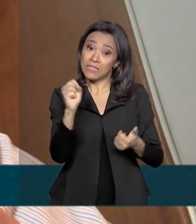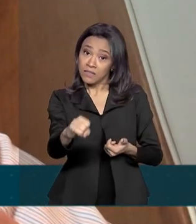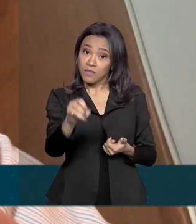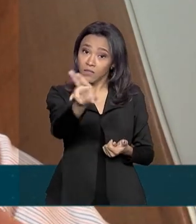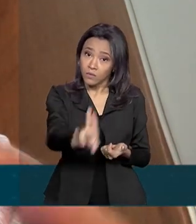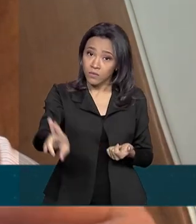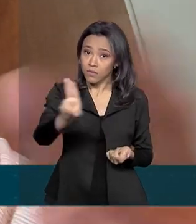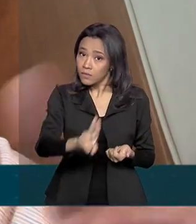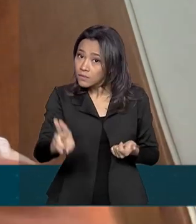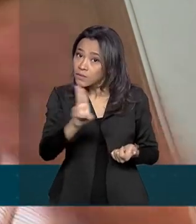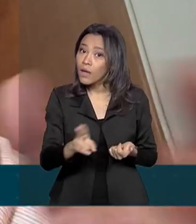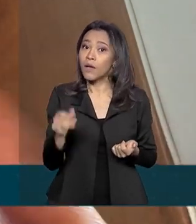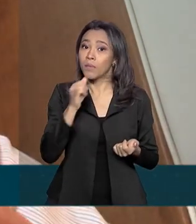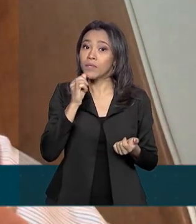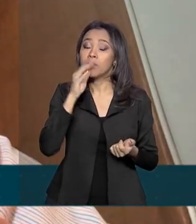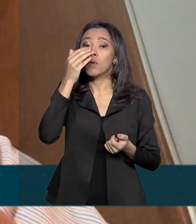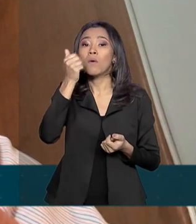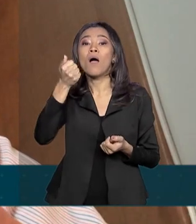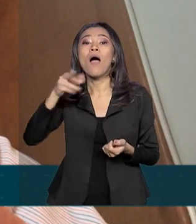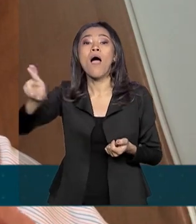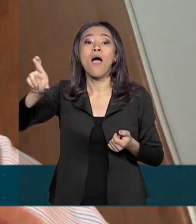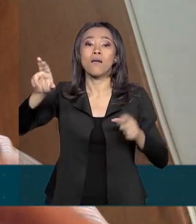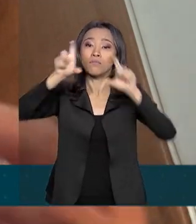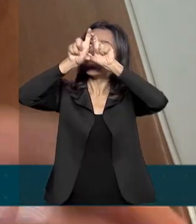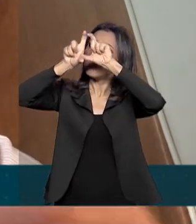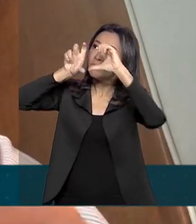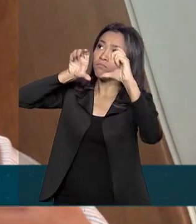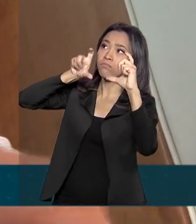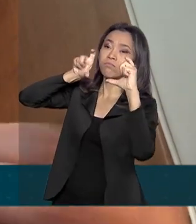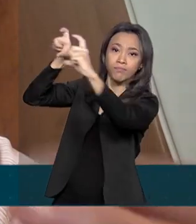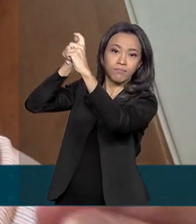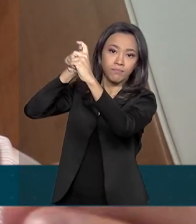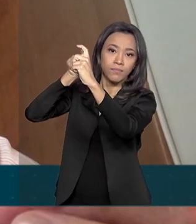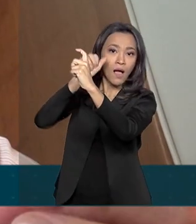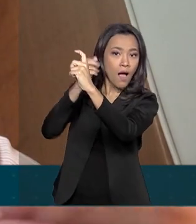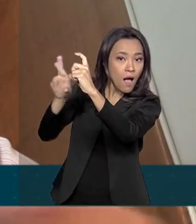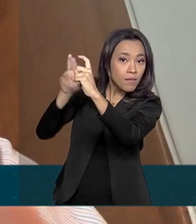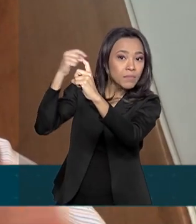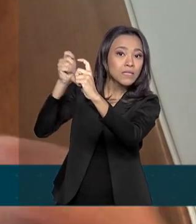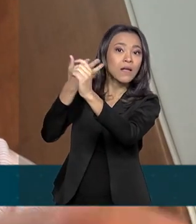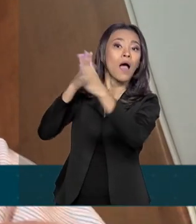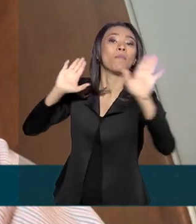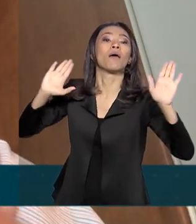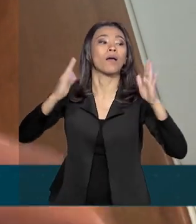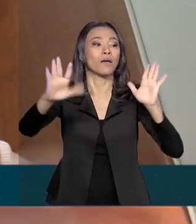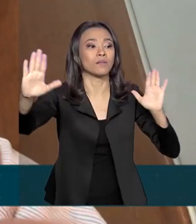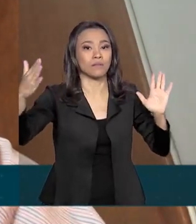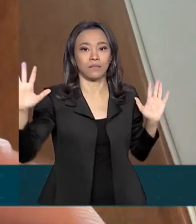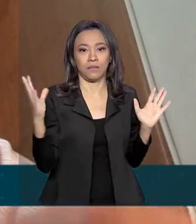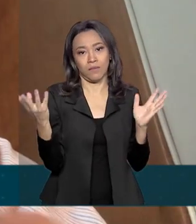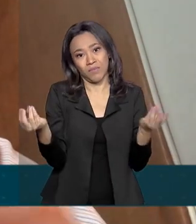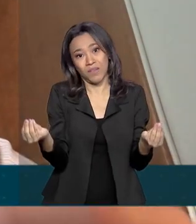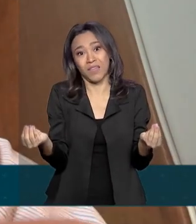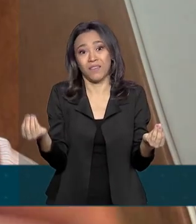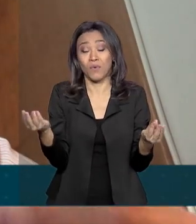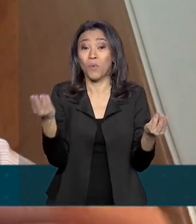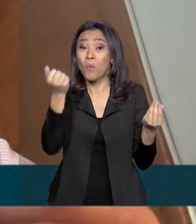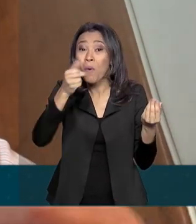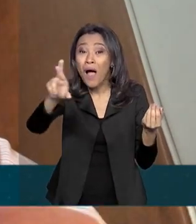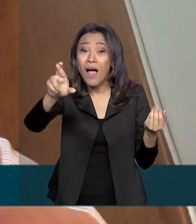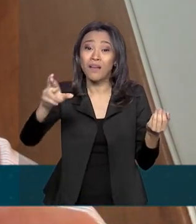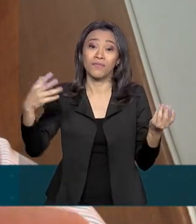sistema de ar-condicionado, de climatização, é importante que sejam sistemas abertos e não aquela forma que o ar fique